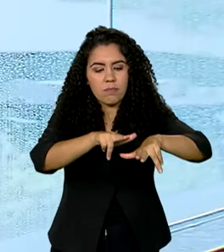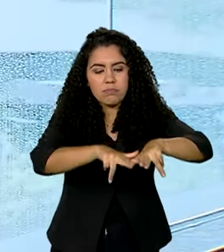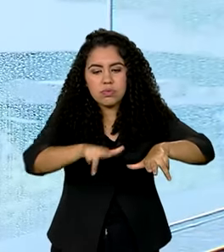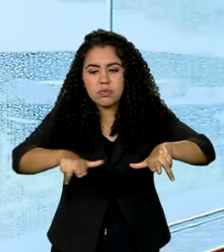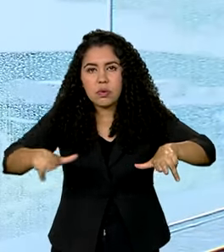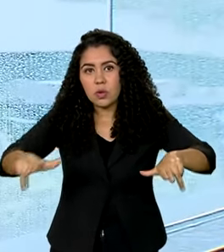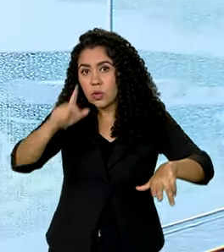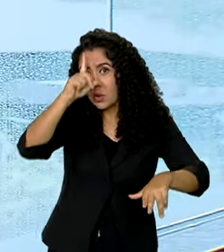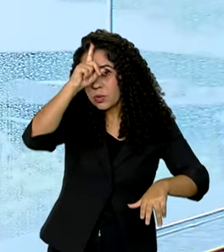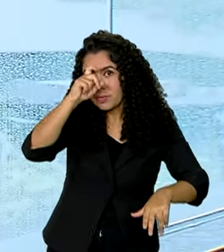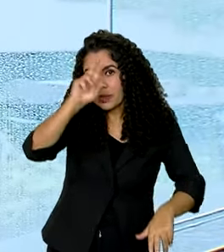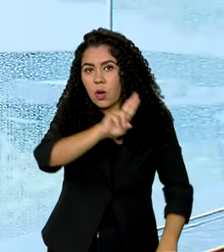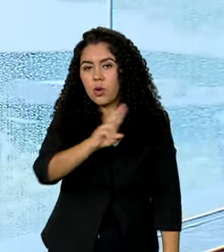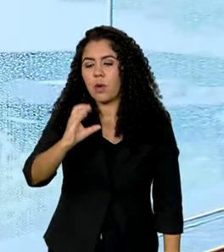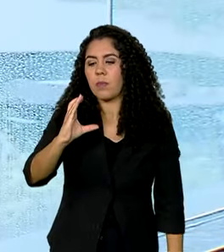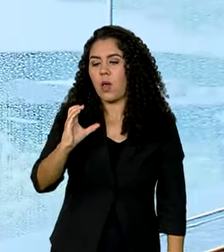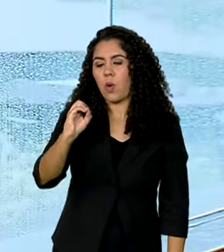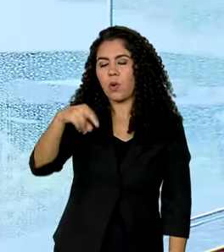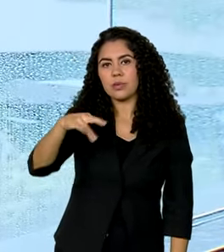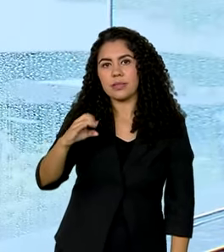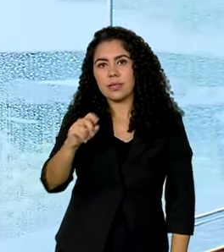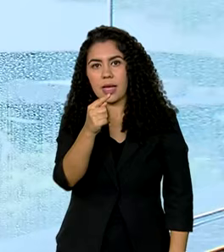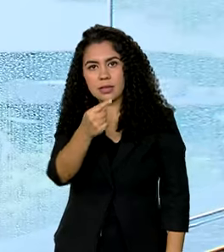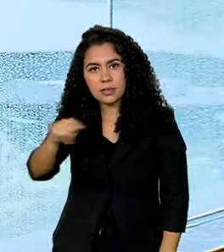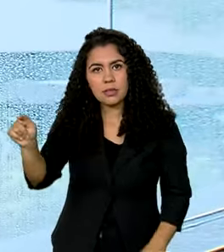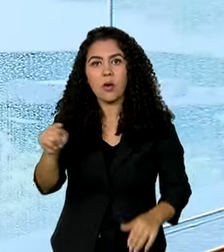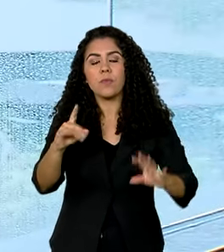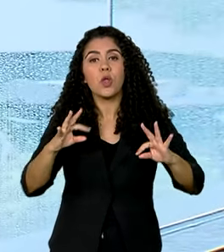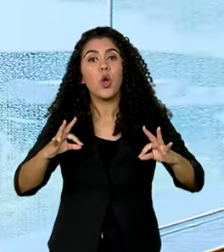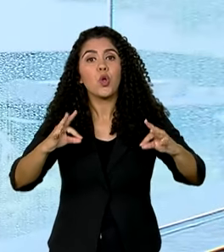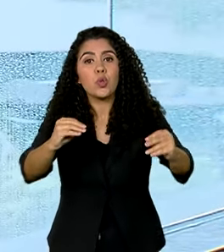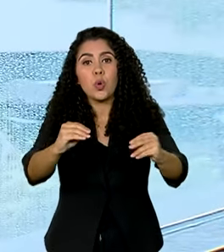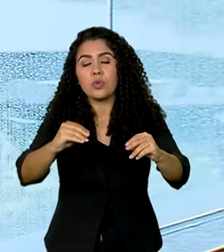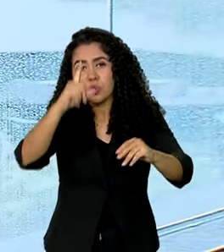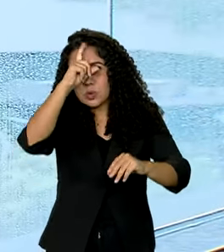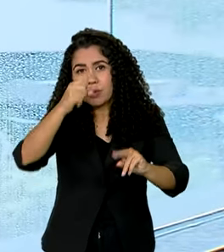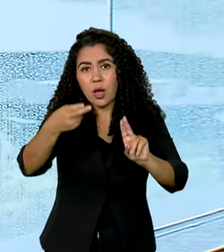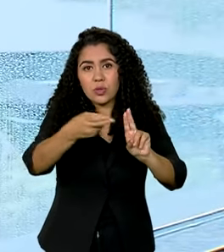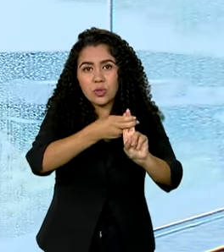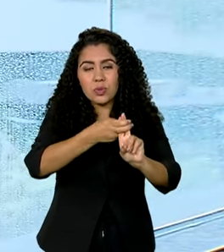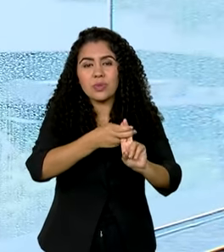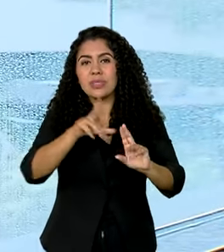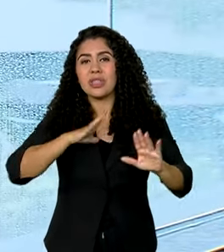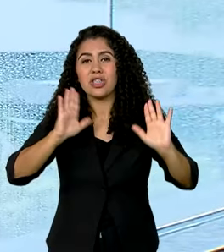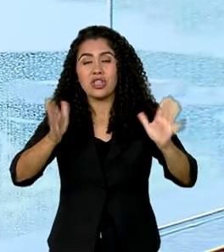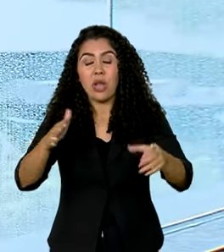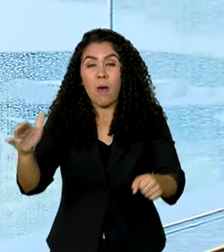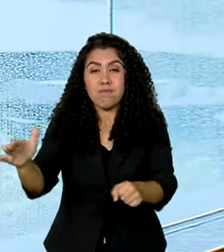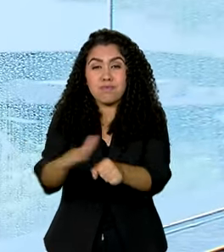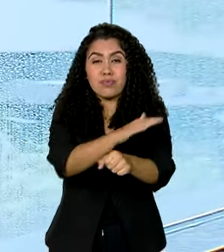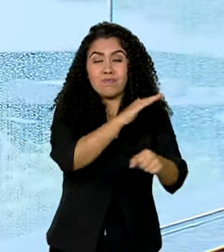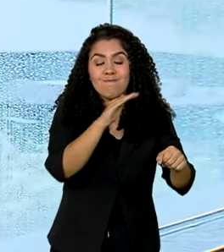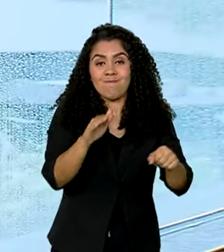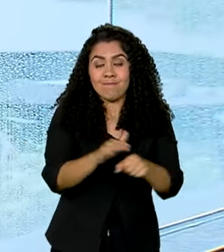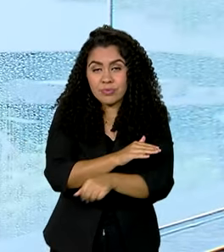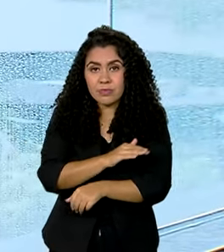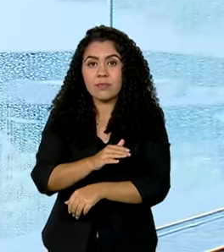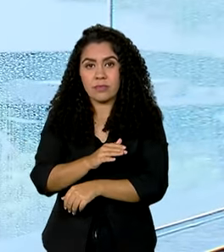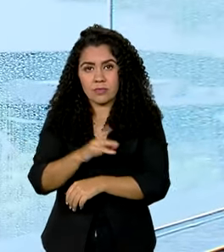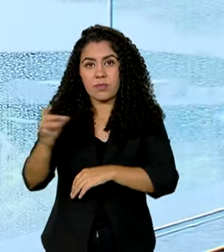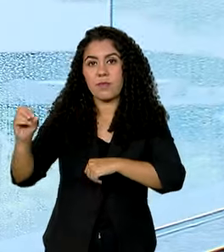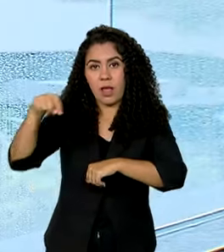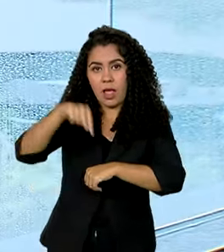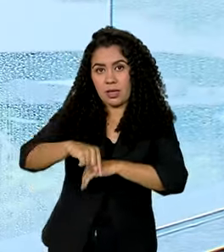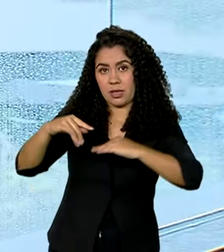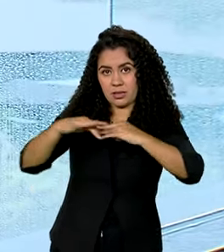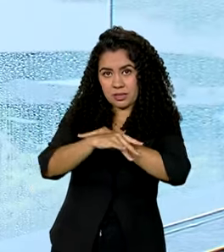Praticamente todos os hospitais que atendem pelo SUS estão com a capacidade de atendimento comprometida na região metropolitana de Porto